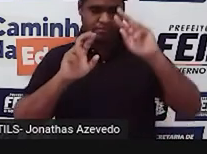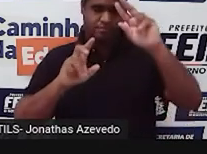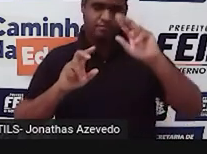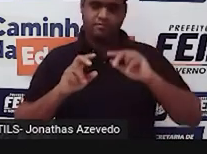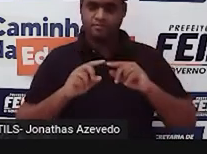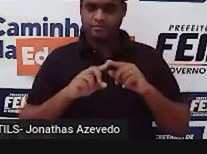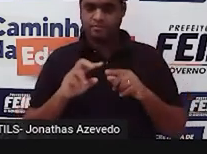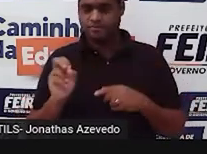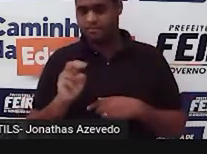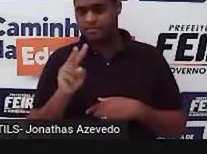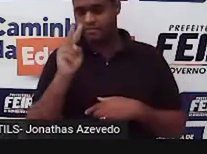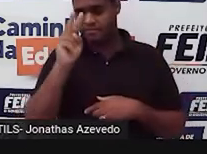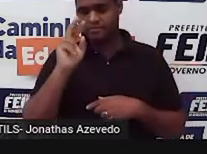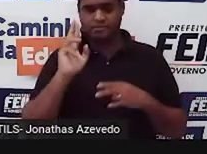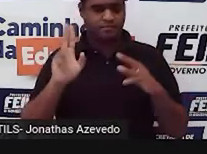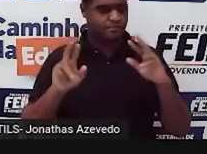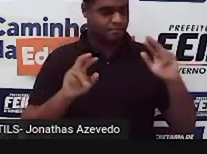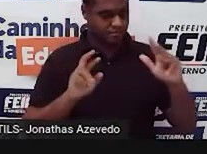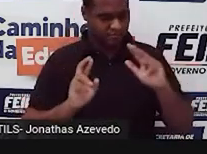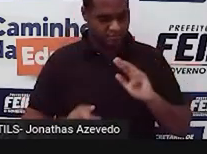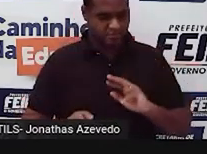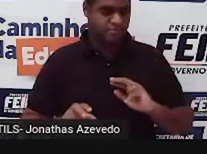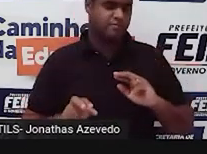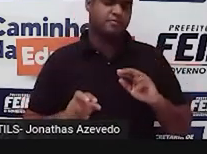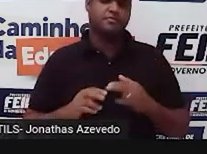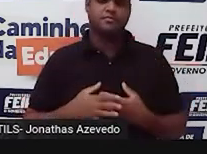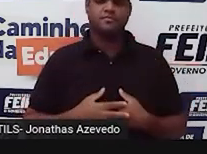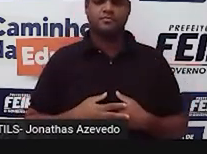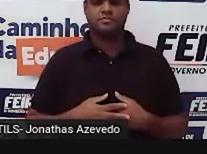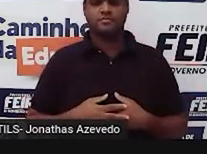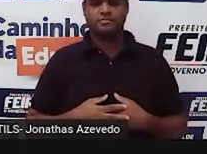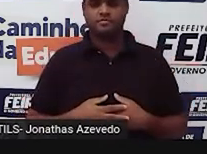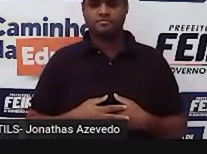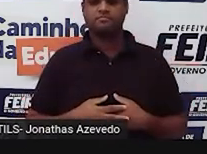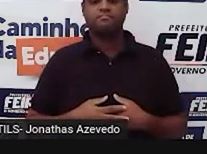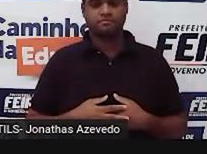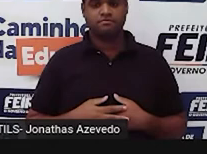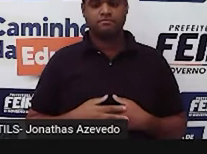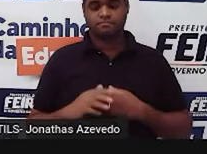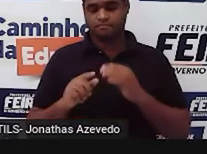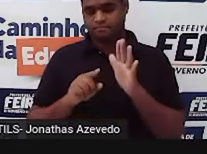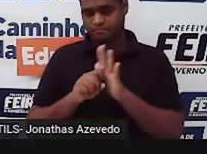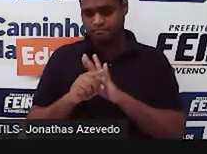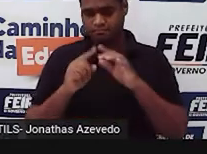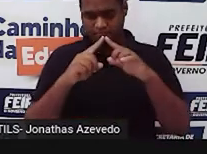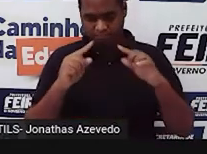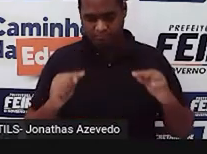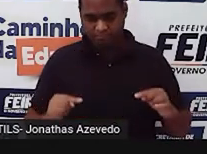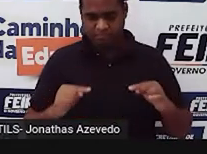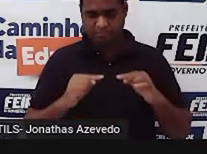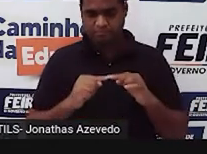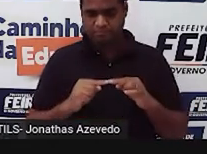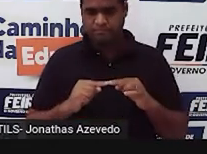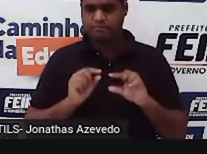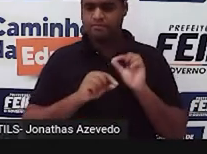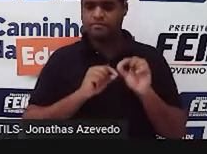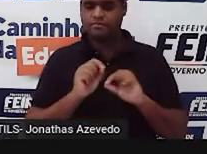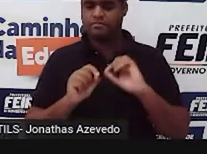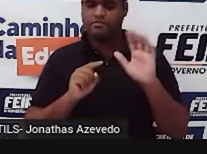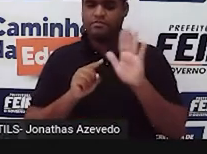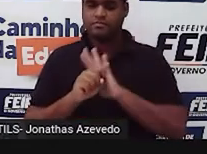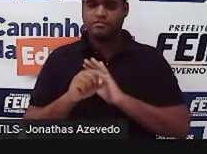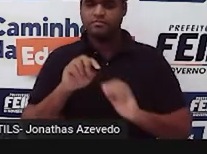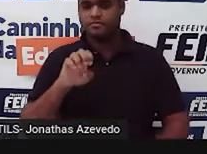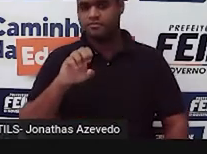Valores de medidas diferentes. Então, está perguntando o que é um triângulo isósceles ou está perguntando o que é um triângulo